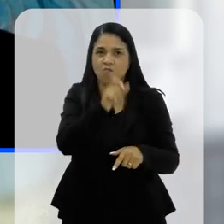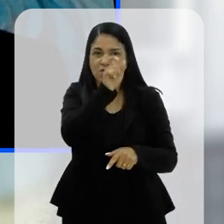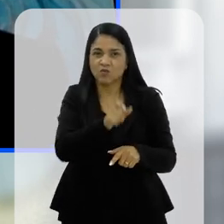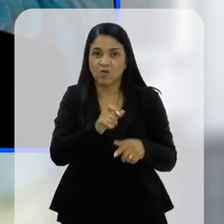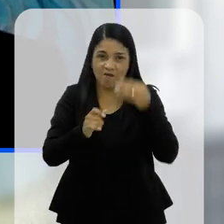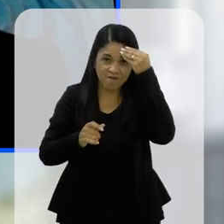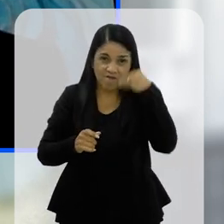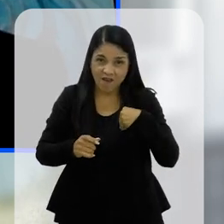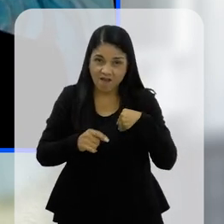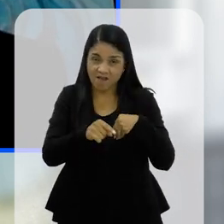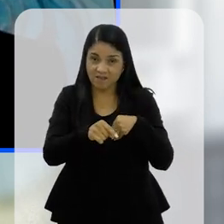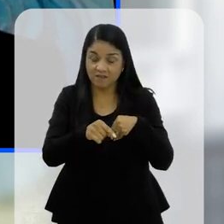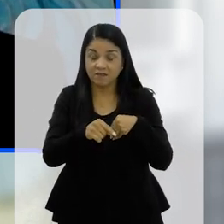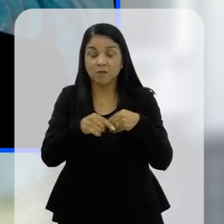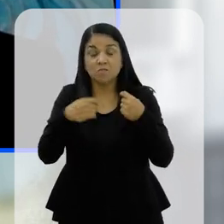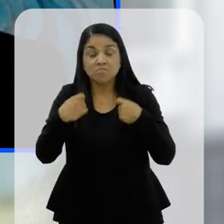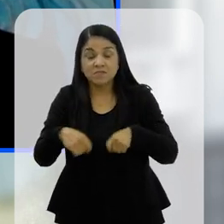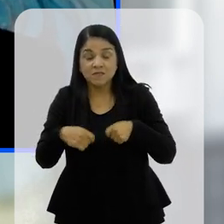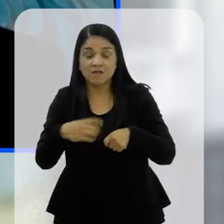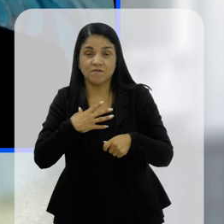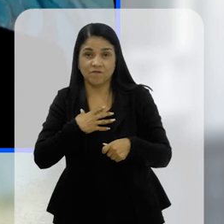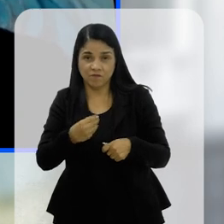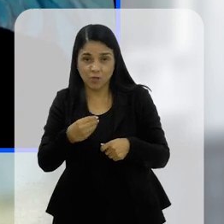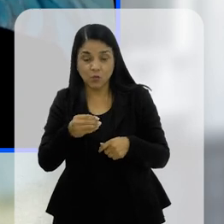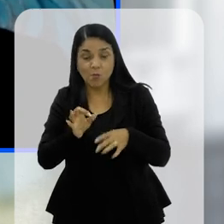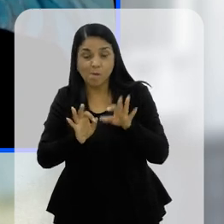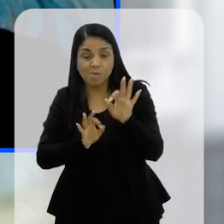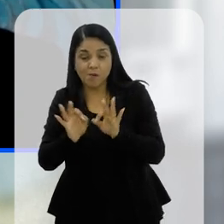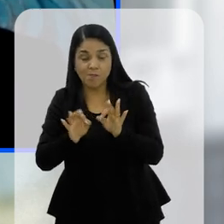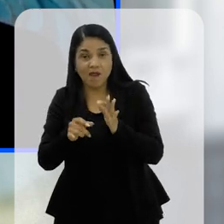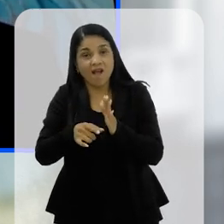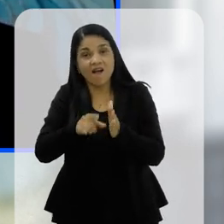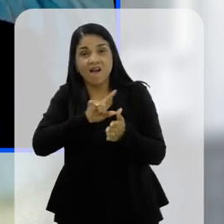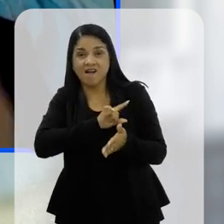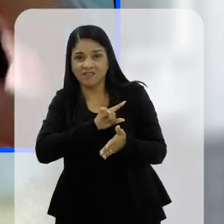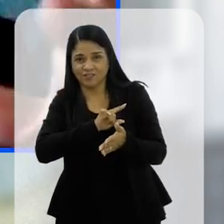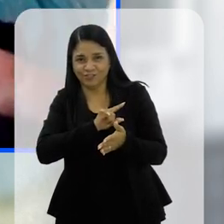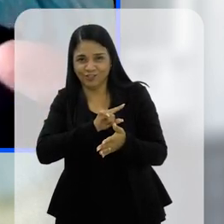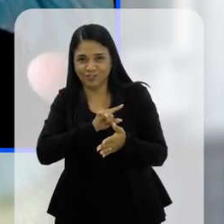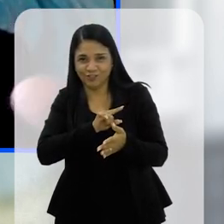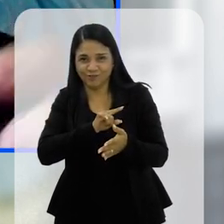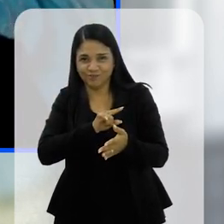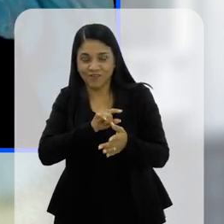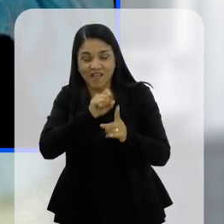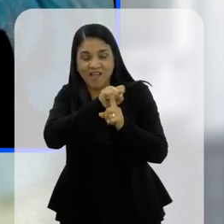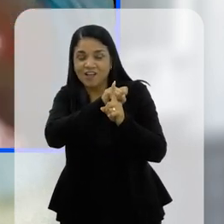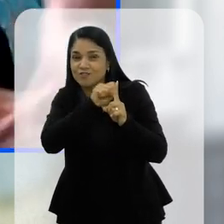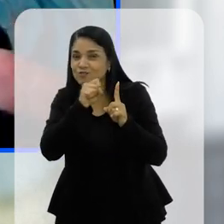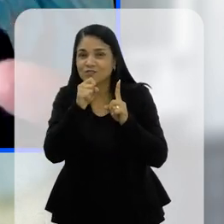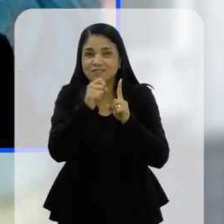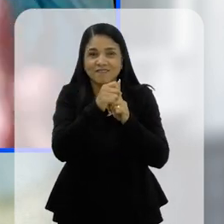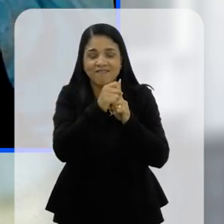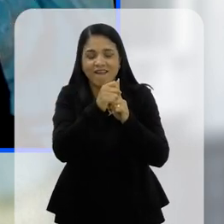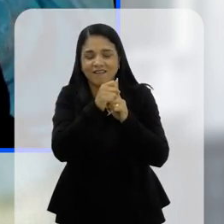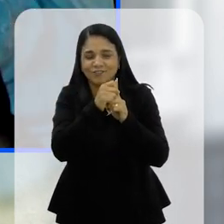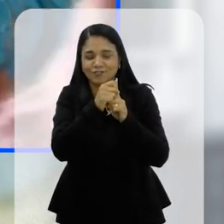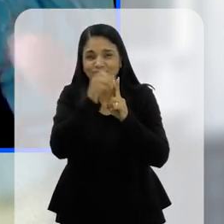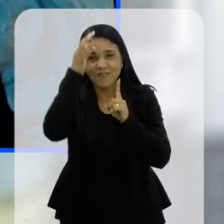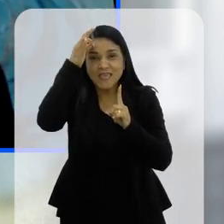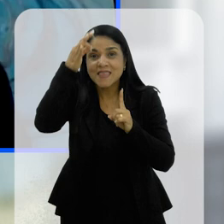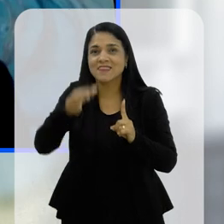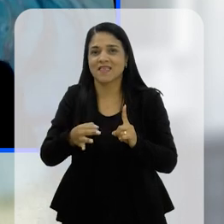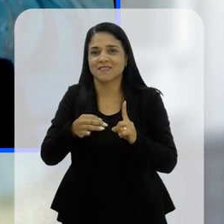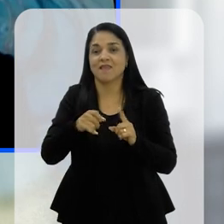preparar o seu filho e não é só o seu filho, você tem que preparar o entorno, preparar a sociedade para